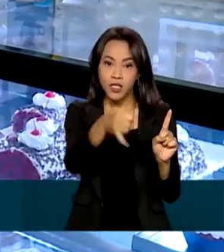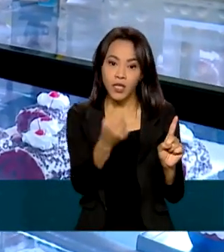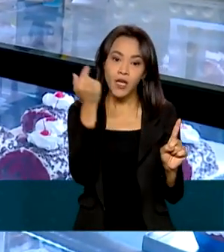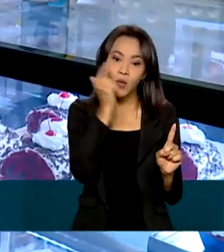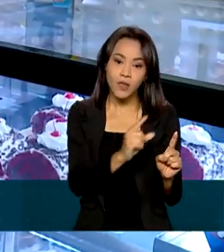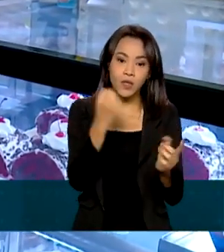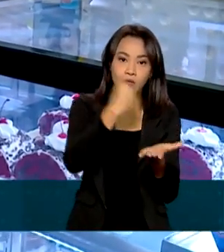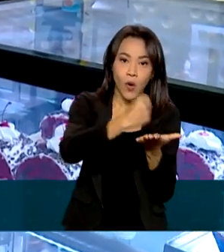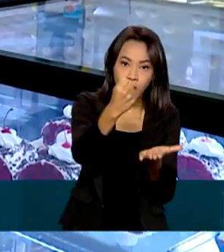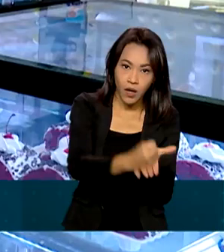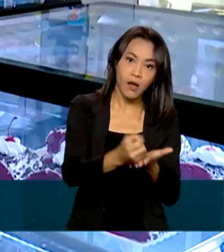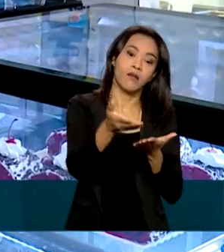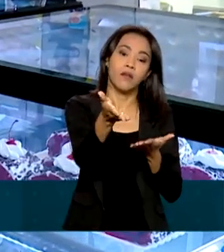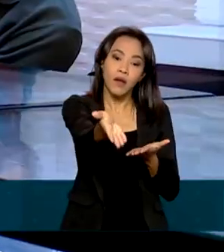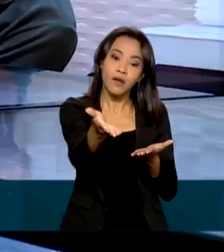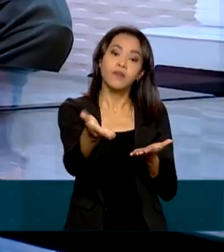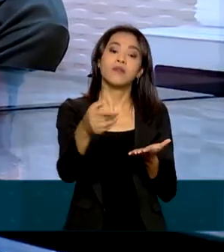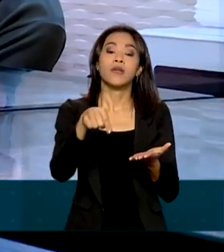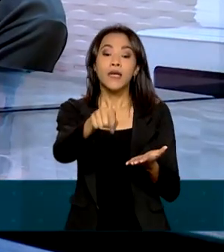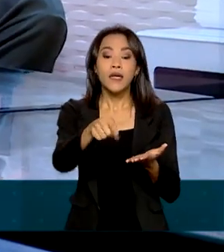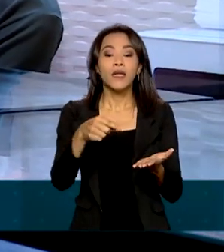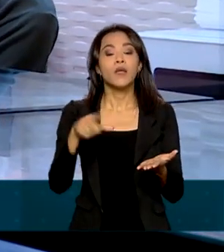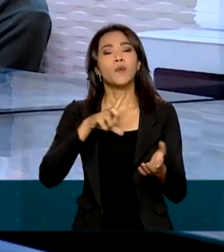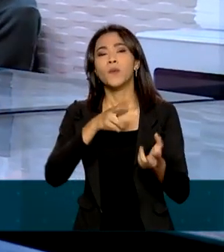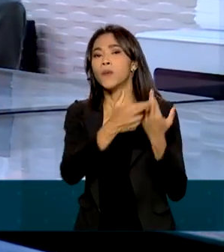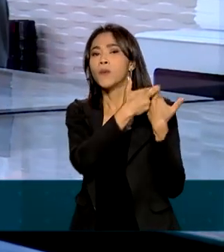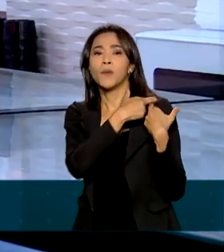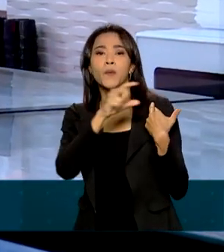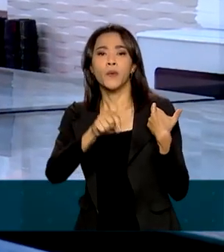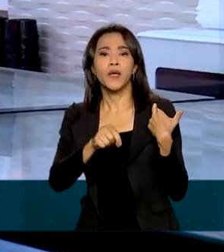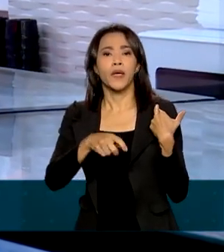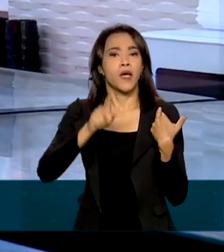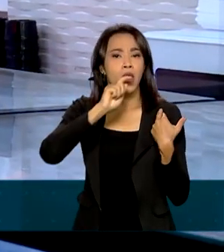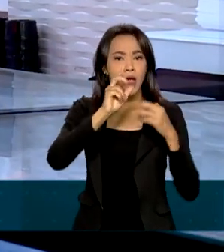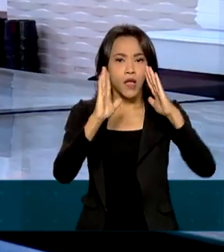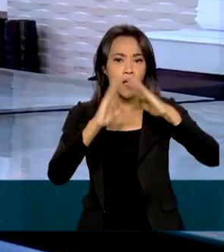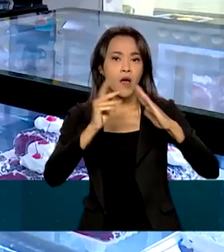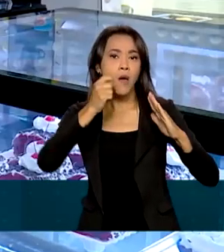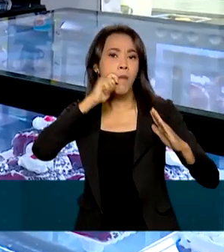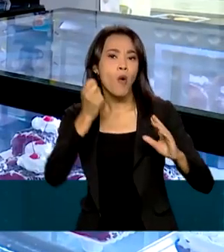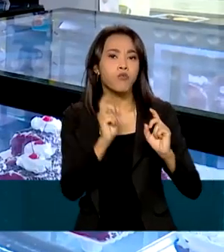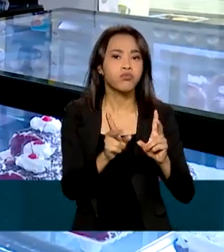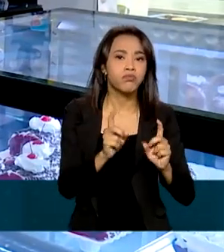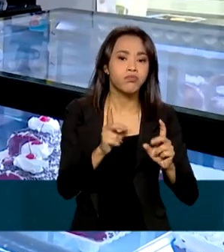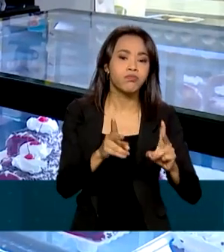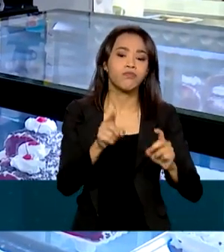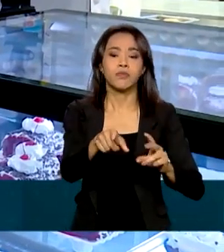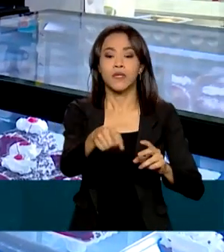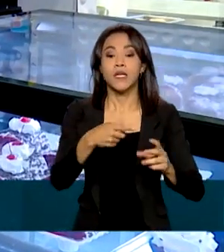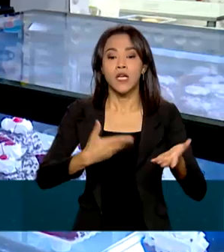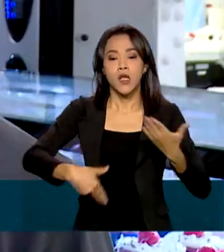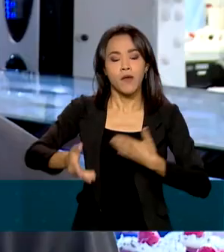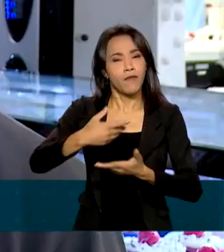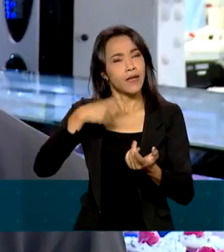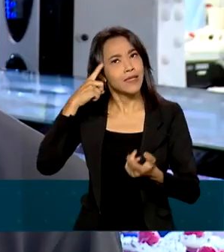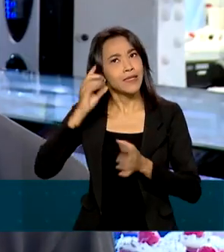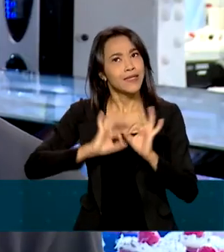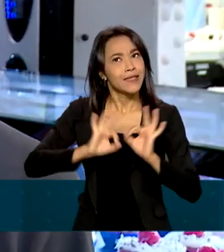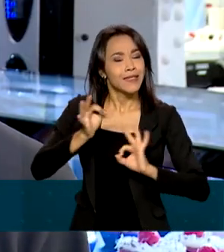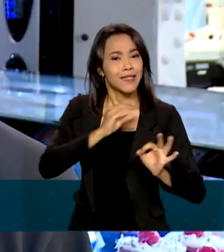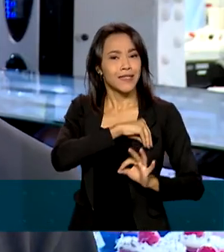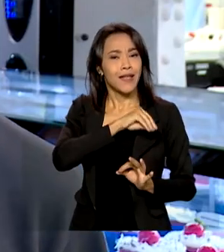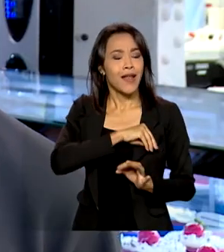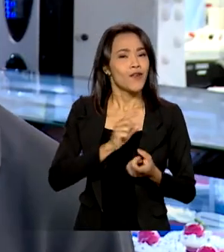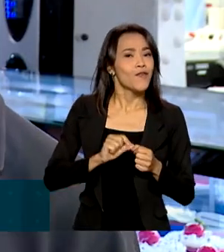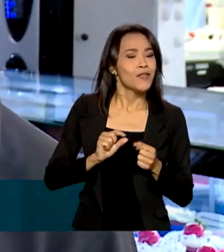em Brasília. Entre suas funções está o atendimento na padaria do local. E agora, ele faz planos com salário. Pagar as pessoas